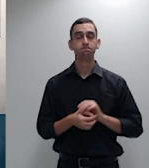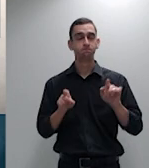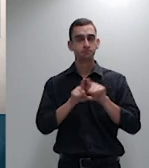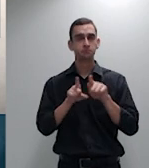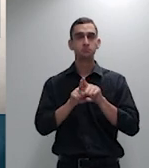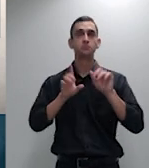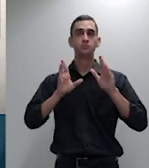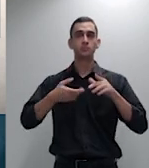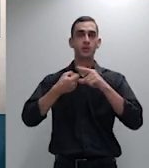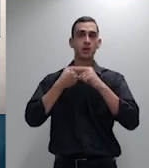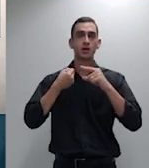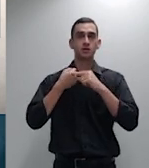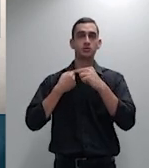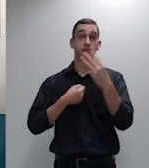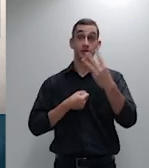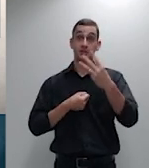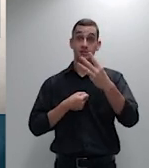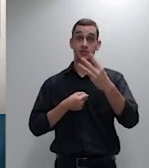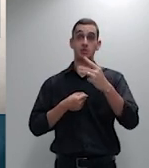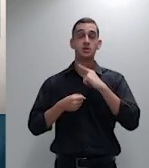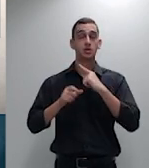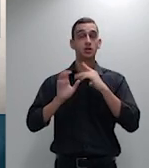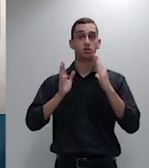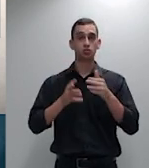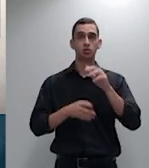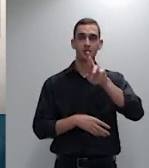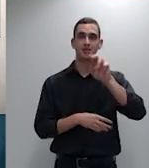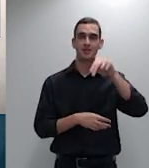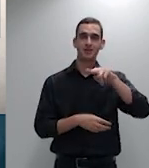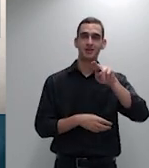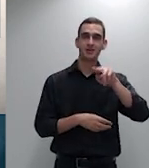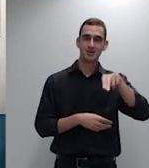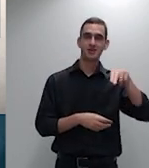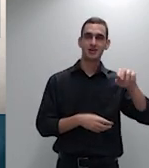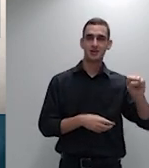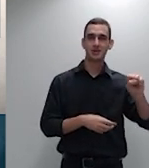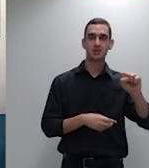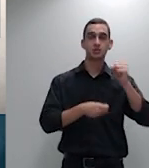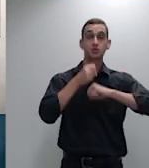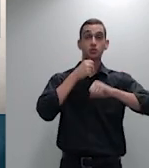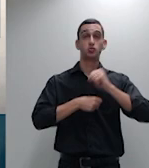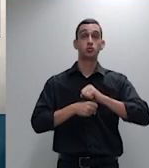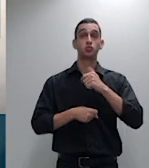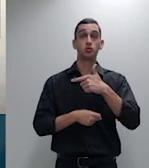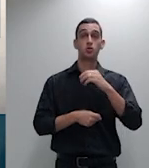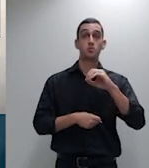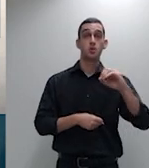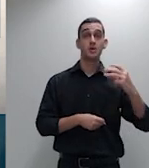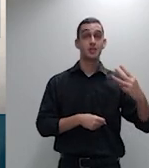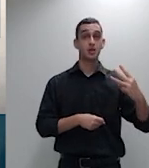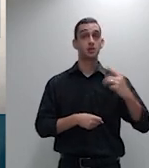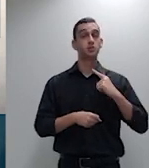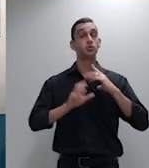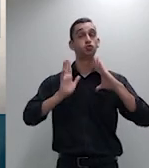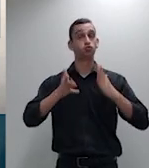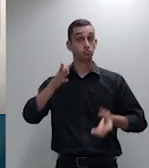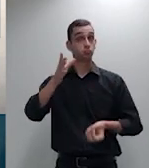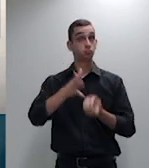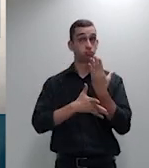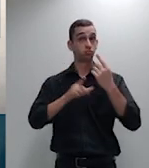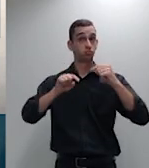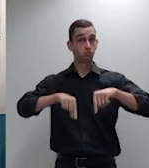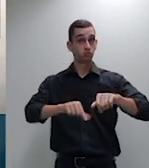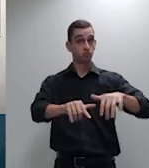RNNS 63 2003 já foi enfrentada por esta corte no acórdão paradigma do tema